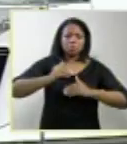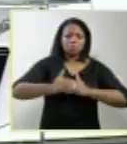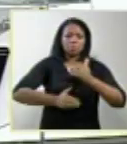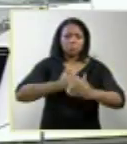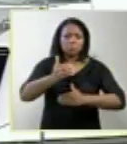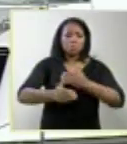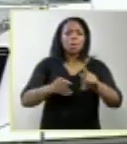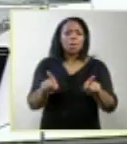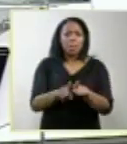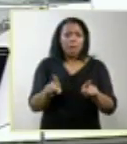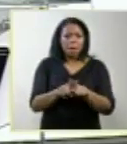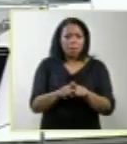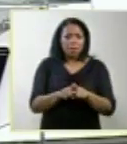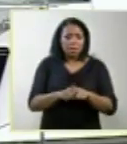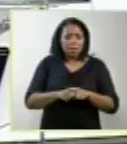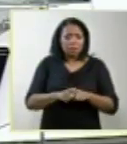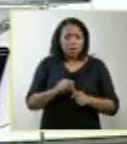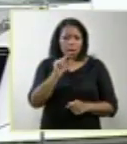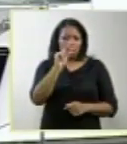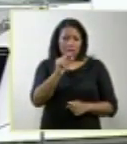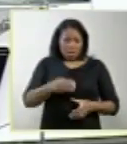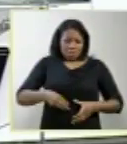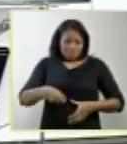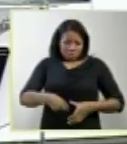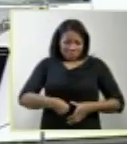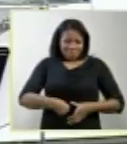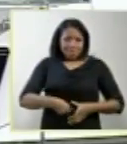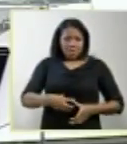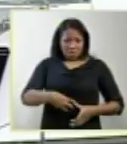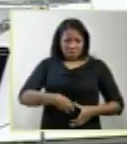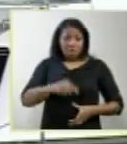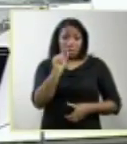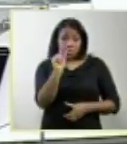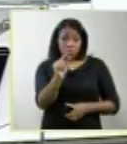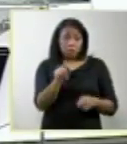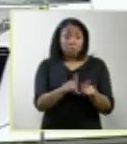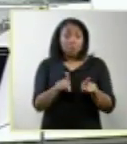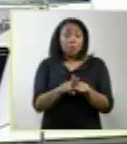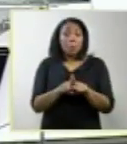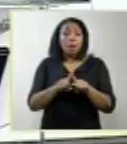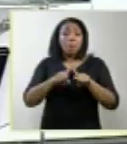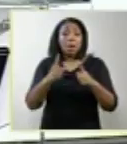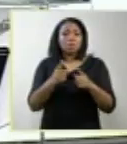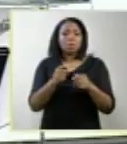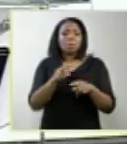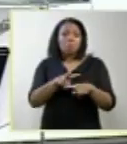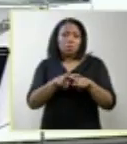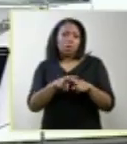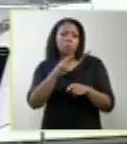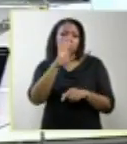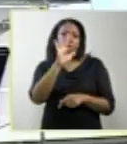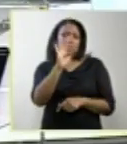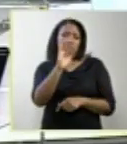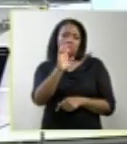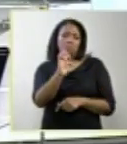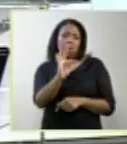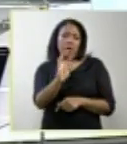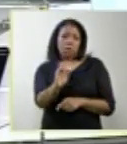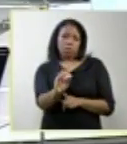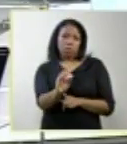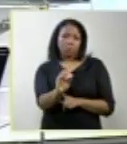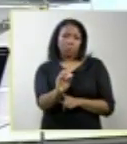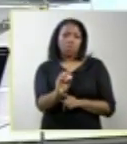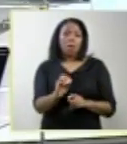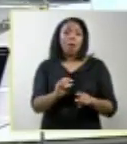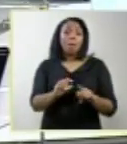e da patologia decorrente do acometimento em relação ao feto. No